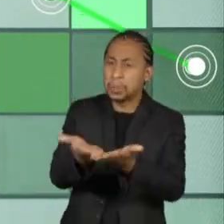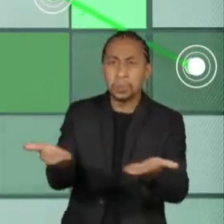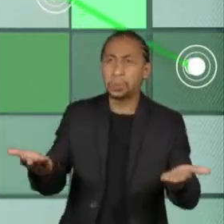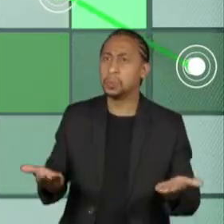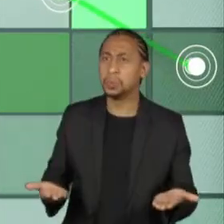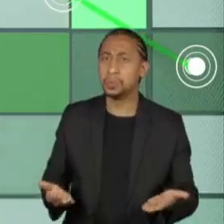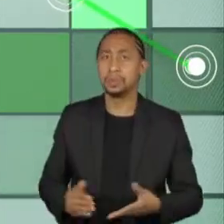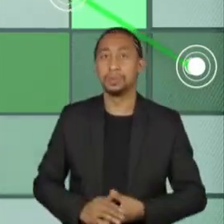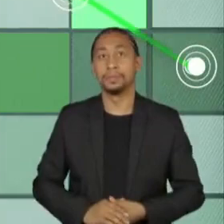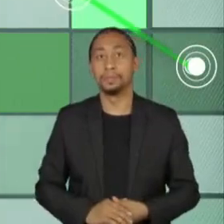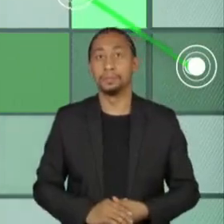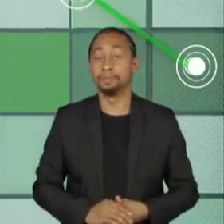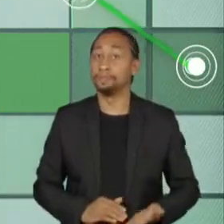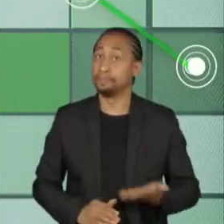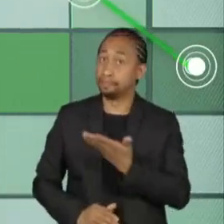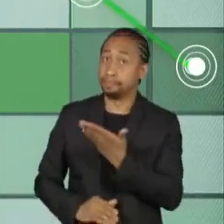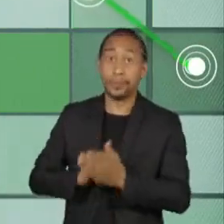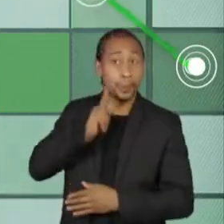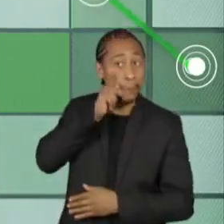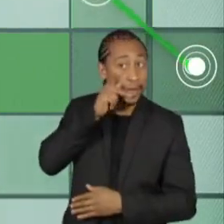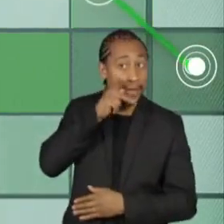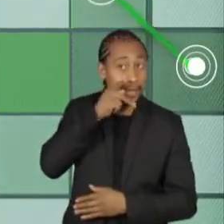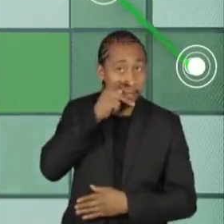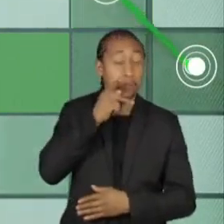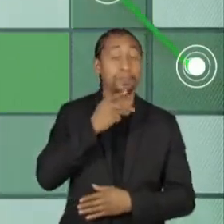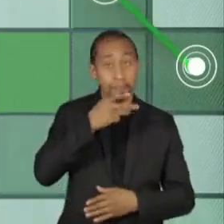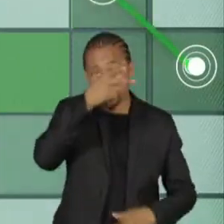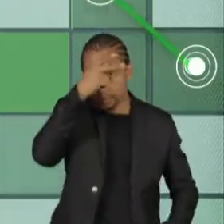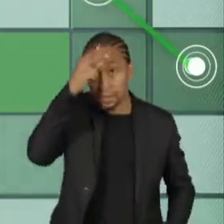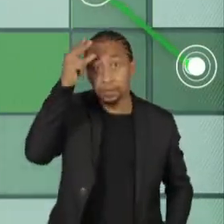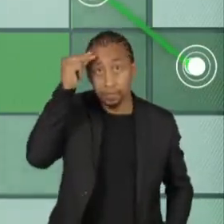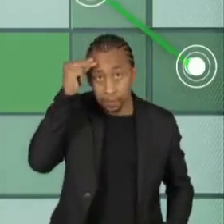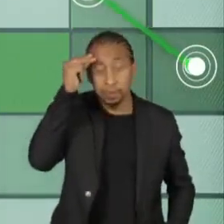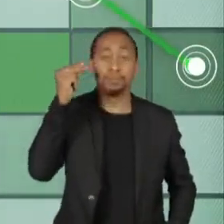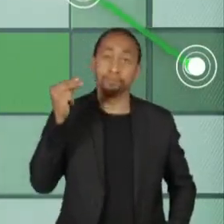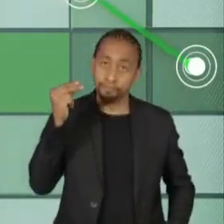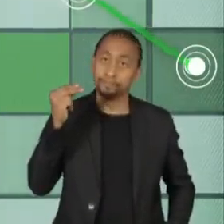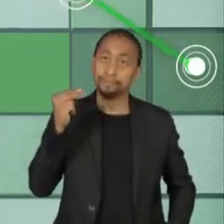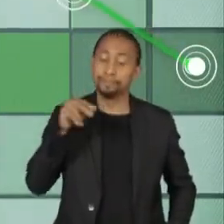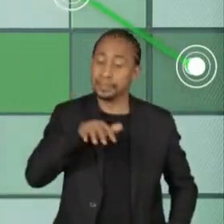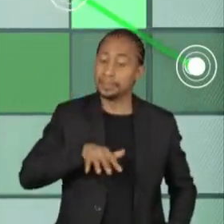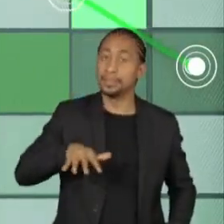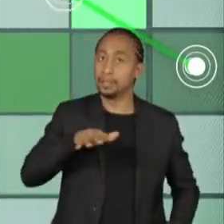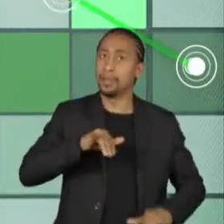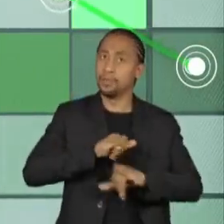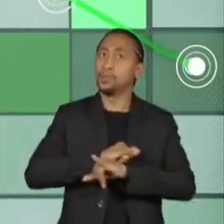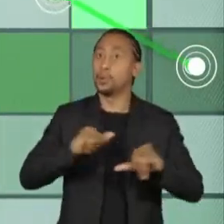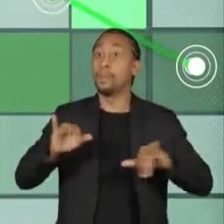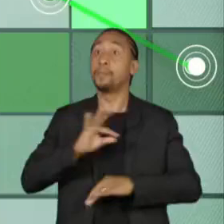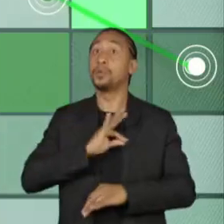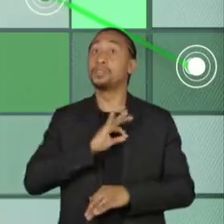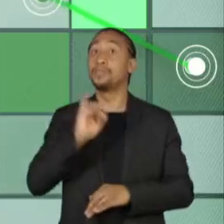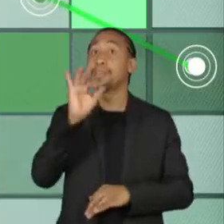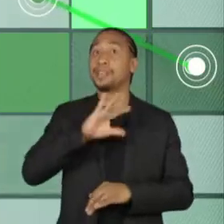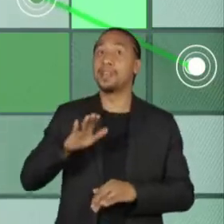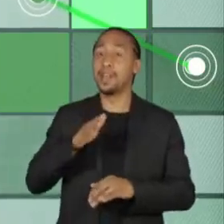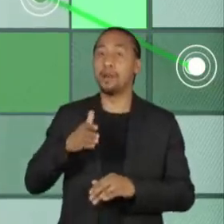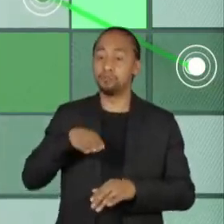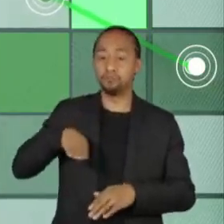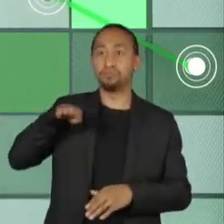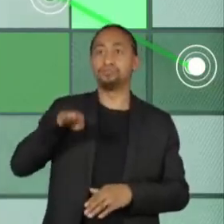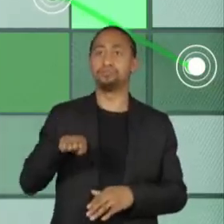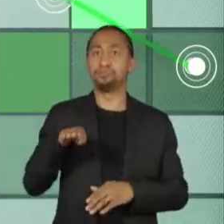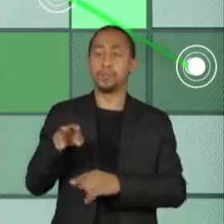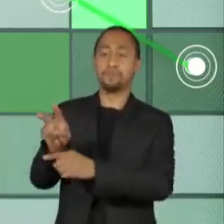Em Cuité, na Paraíba, o prefeito Charles Camaraense disse que a ação da PRF estava inibindo os eleitores